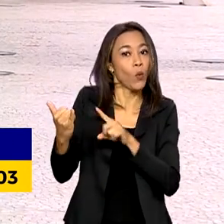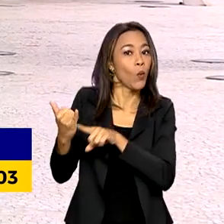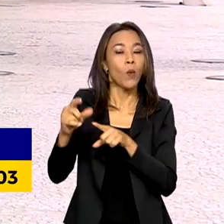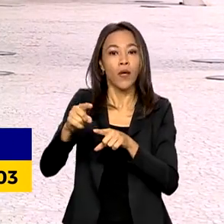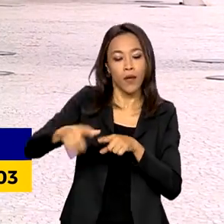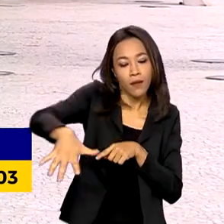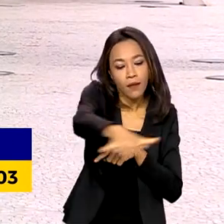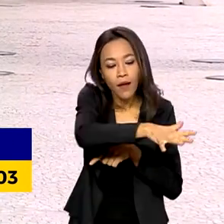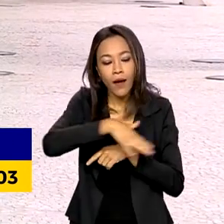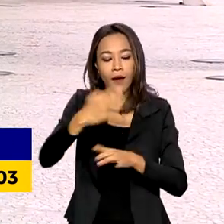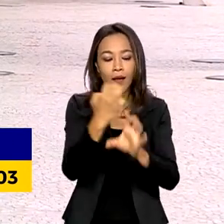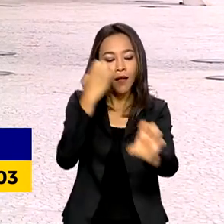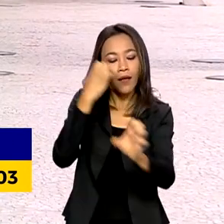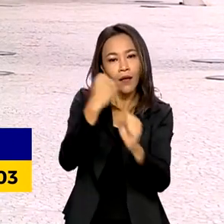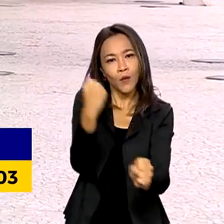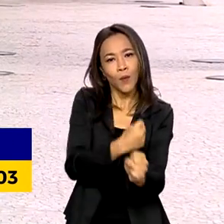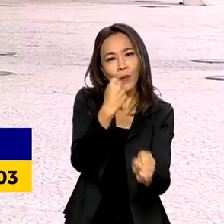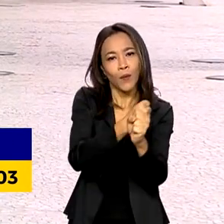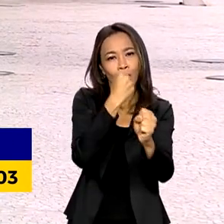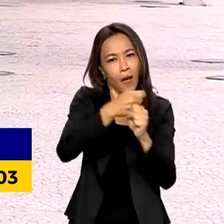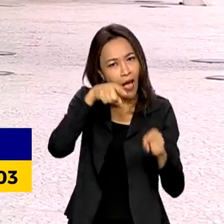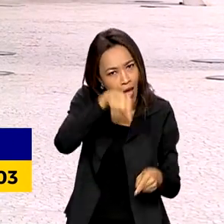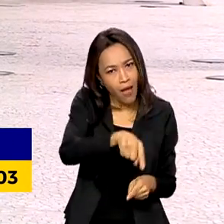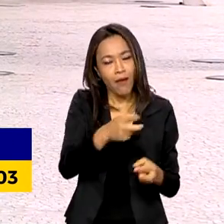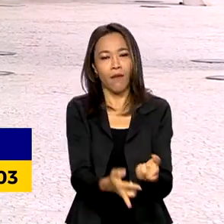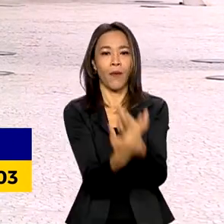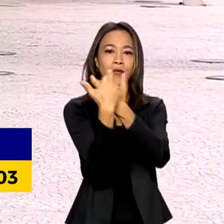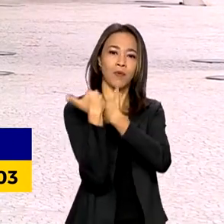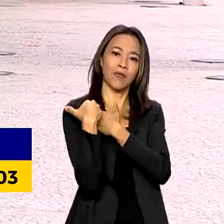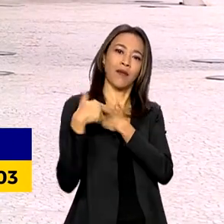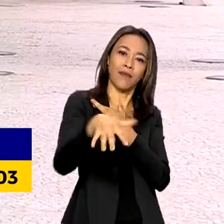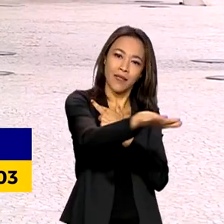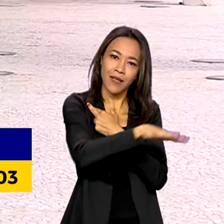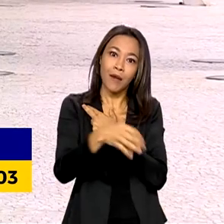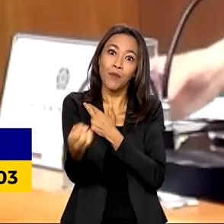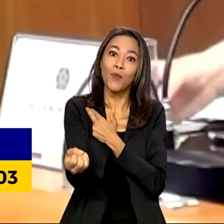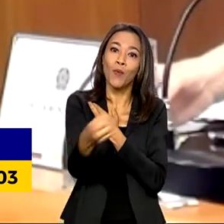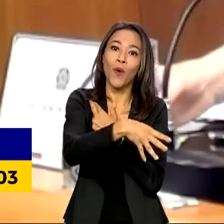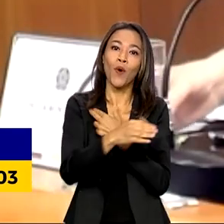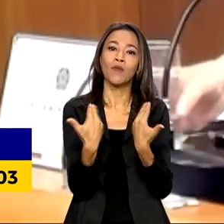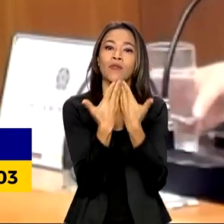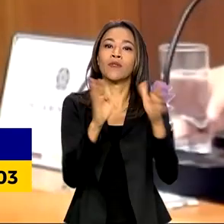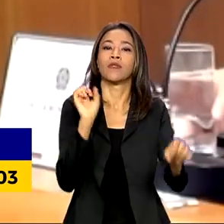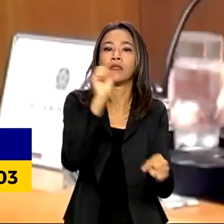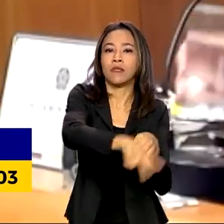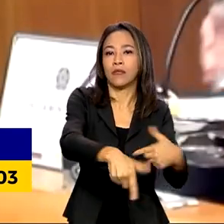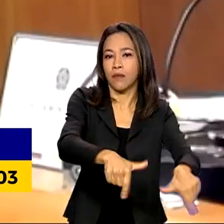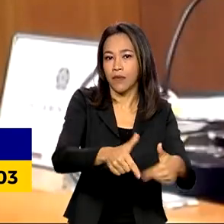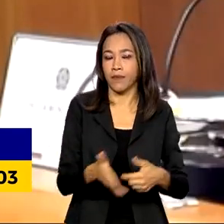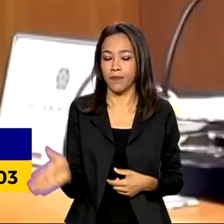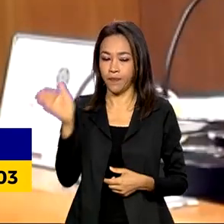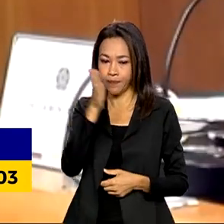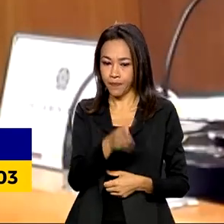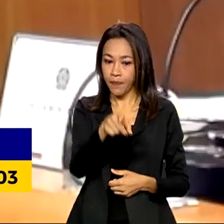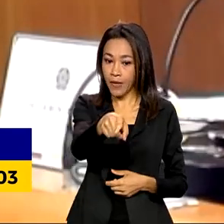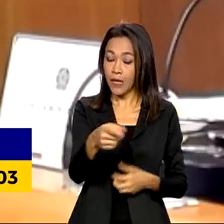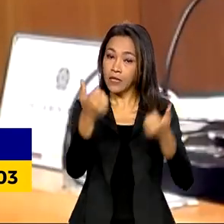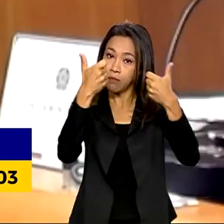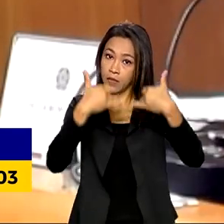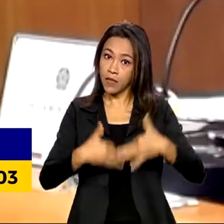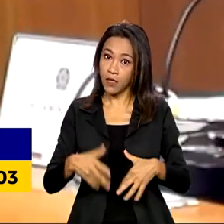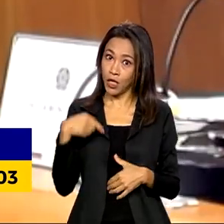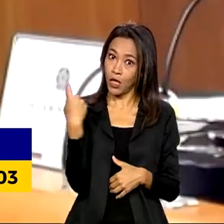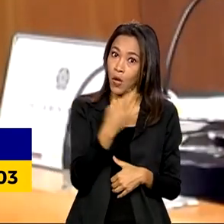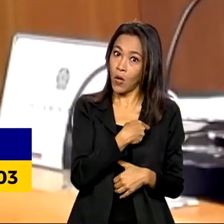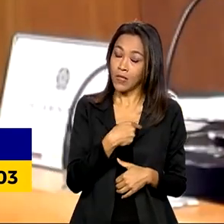construção civil seja o responsável por novas ofertas. A nossa perspectiva é que isso